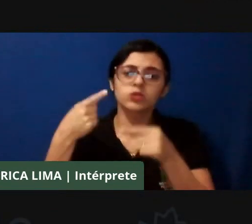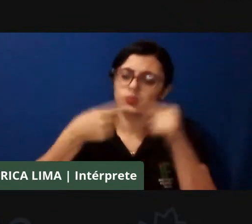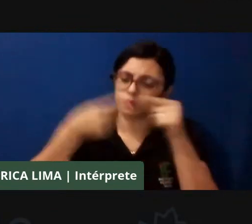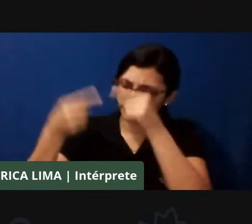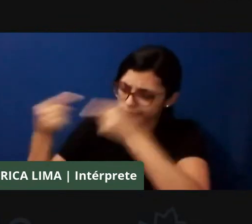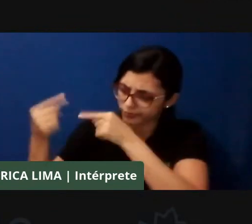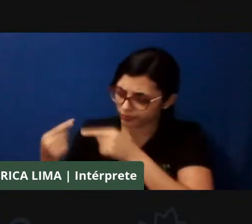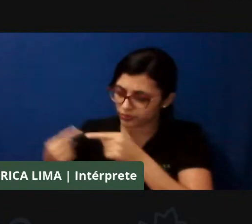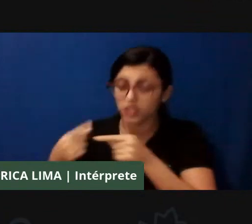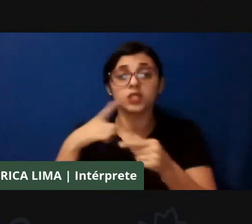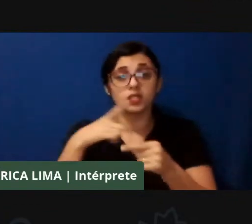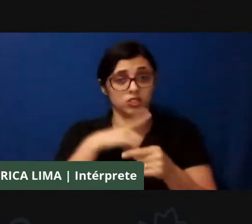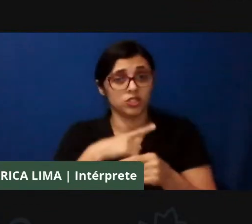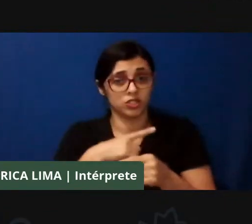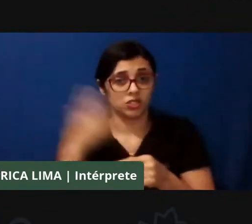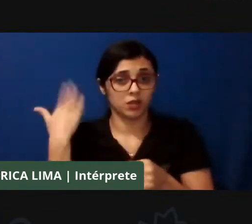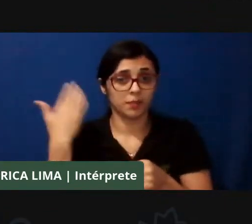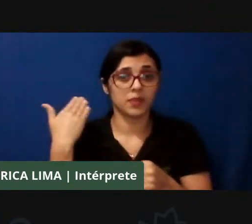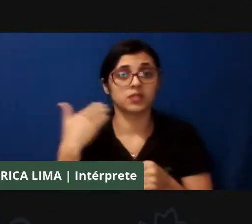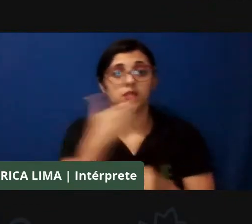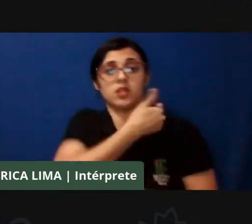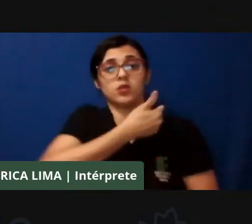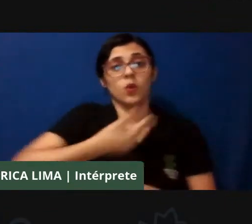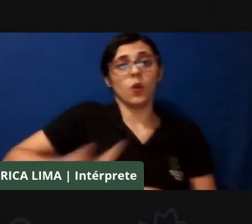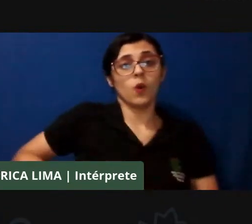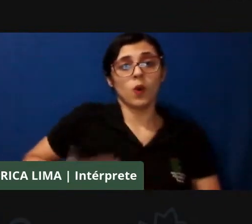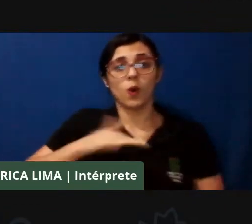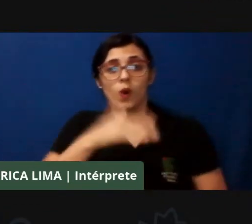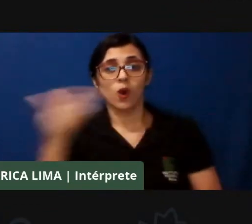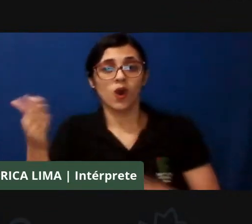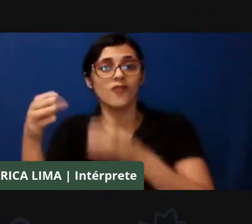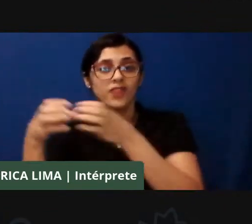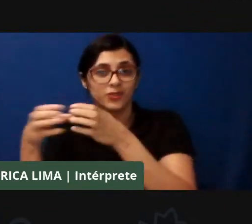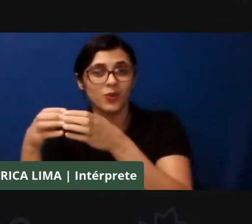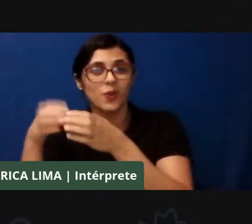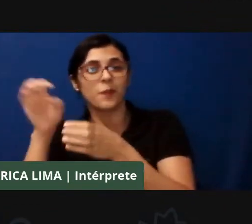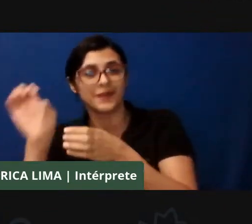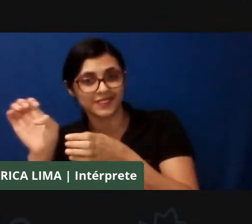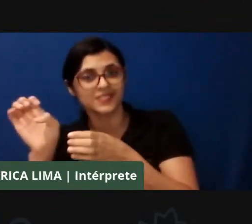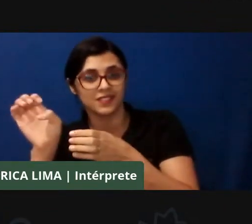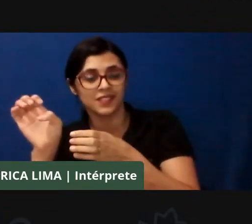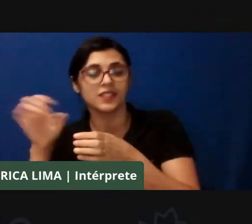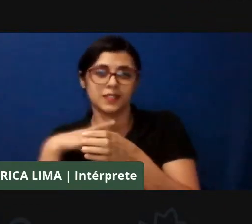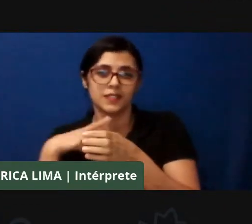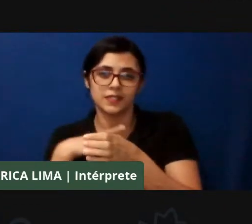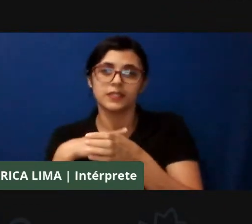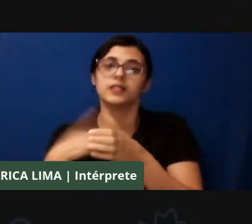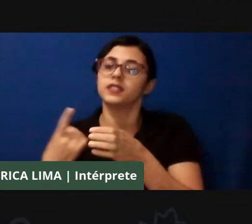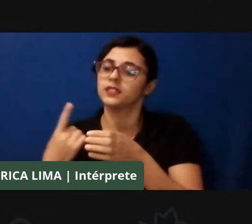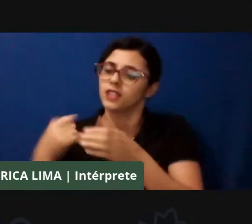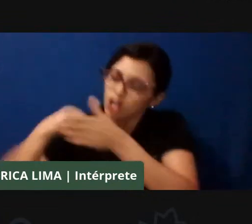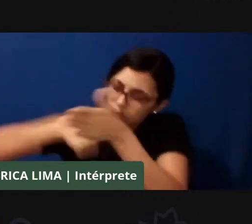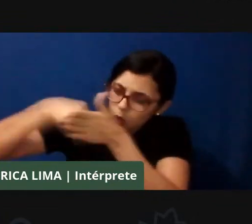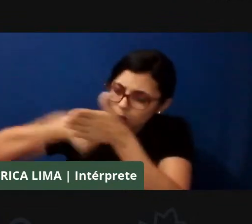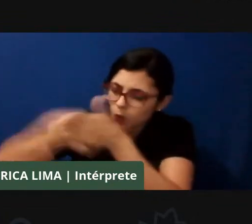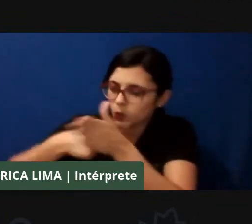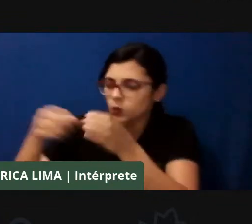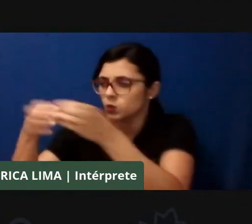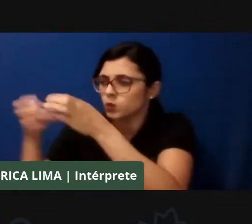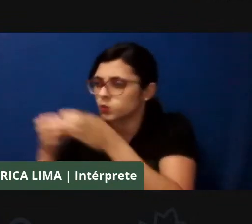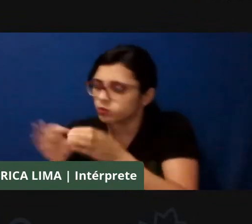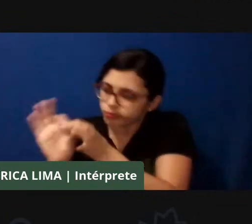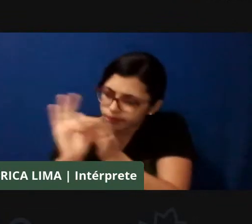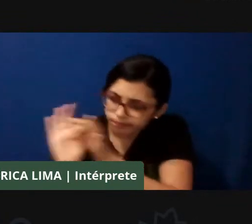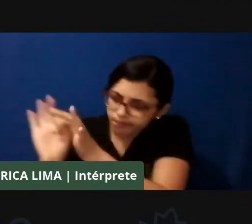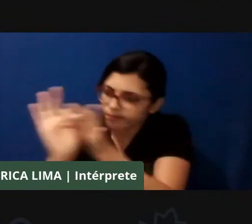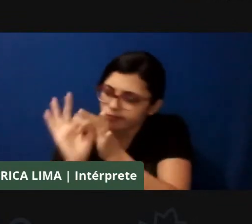esquerda e nós fazendo luta política coletiva, a gente conseguiu acessar diversas políticas